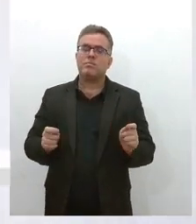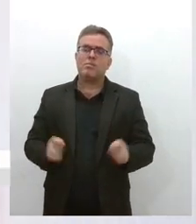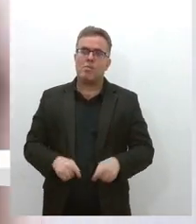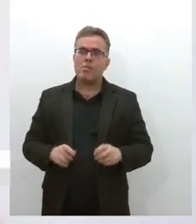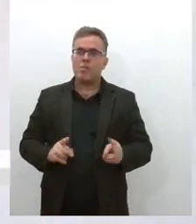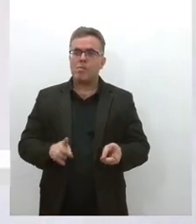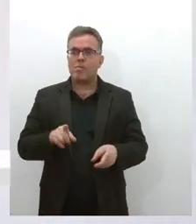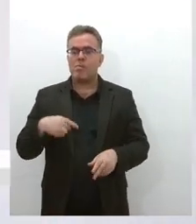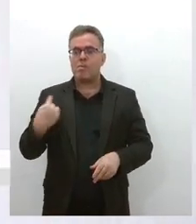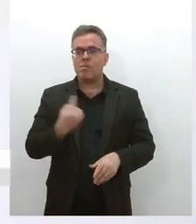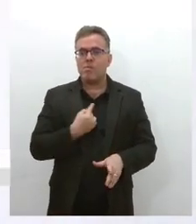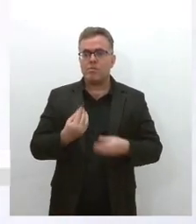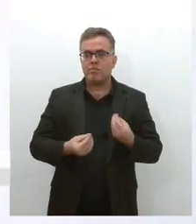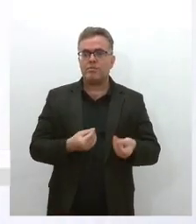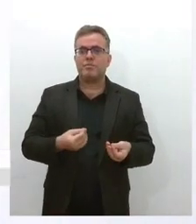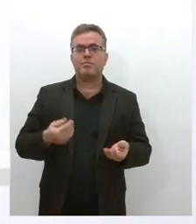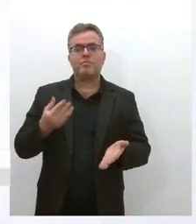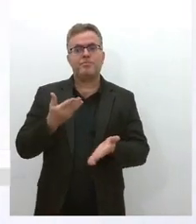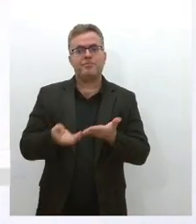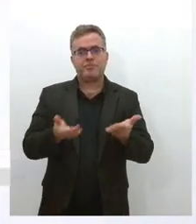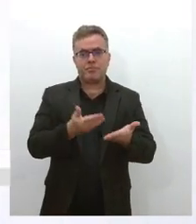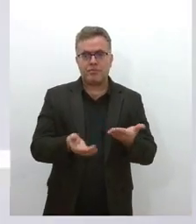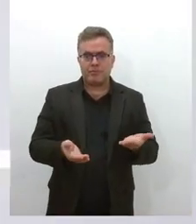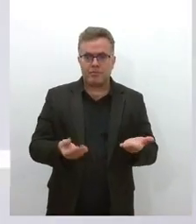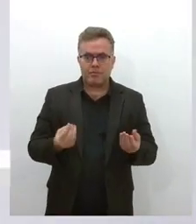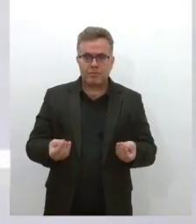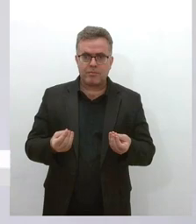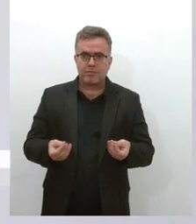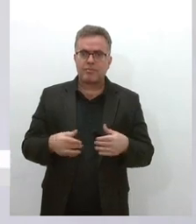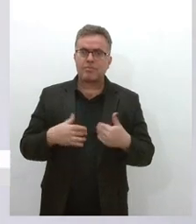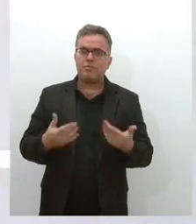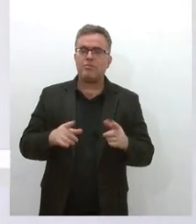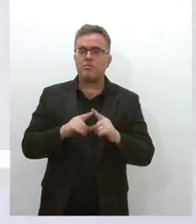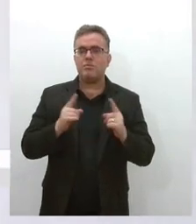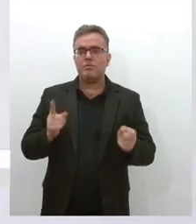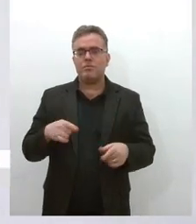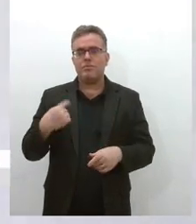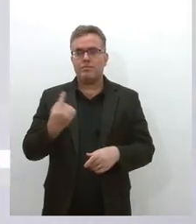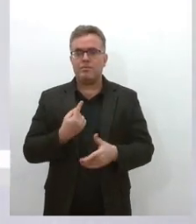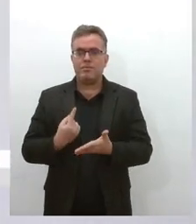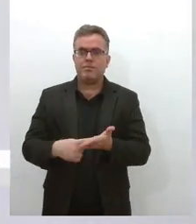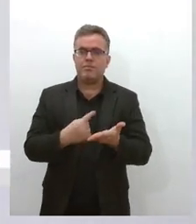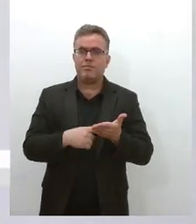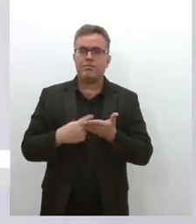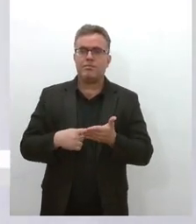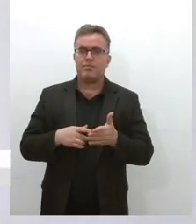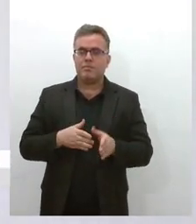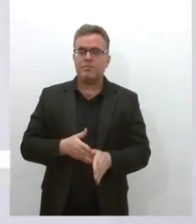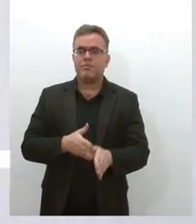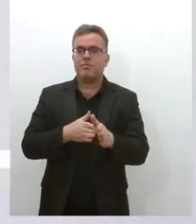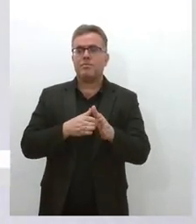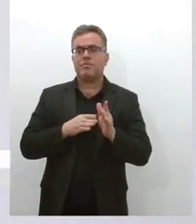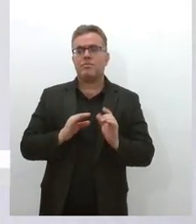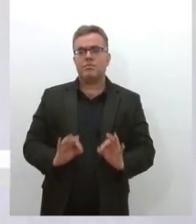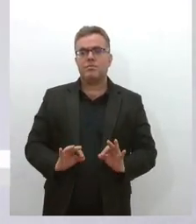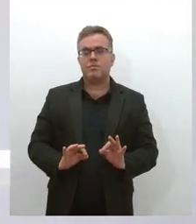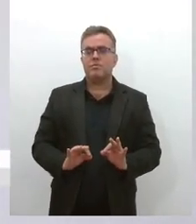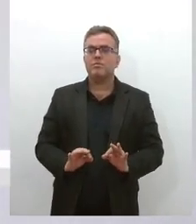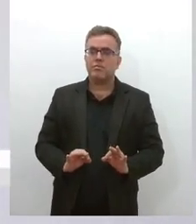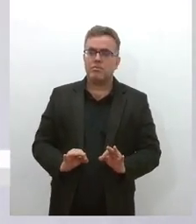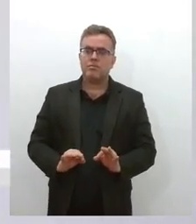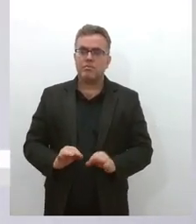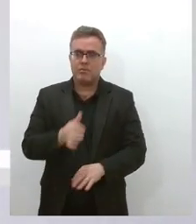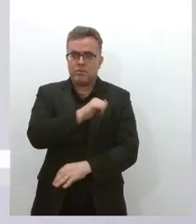estarmos imunes, isso também nos alcança, mas, assim, o livro, ele traça, né, no Rio de Janeiro, por exemplo,